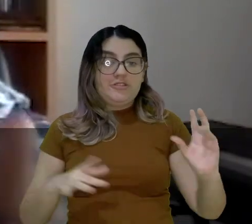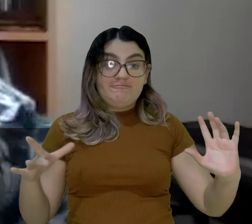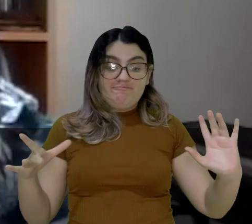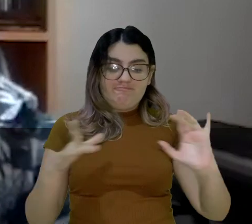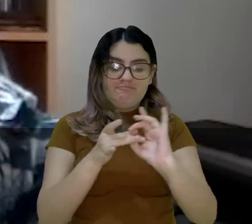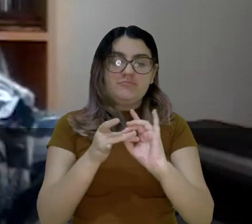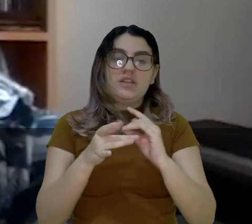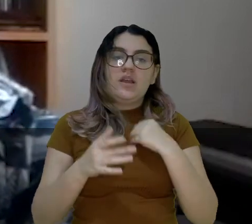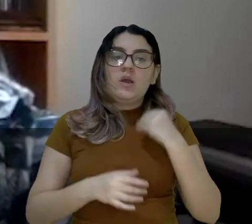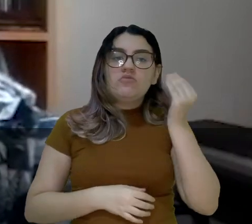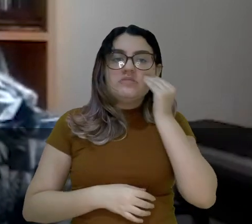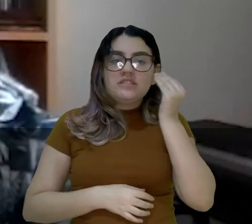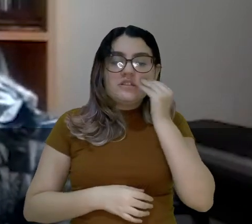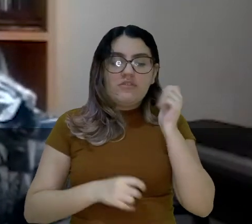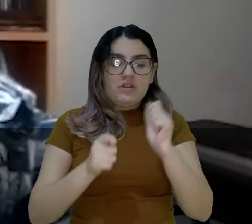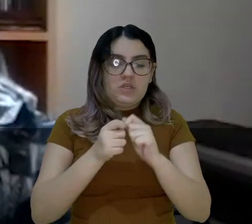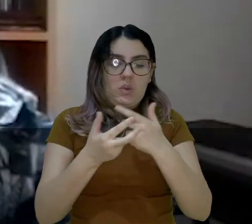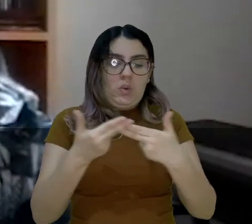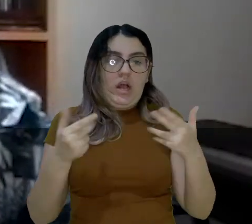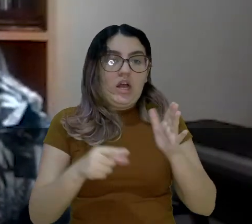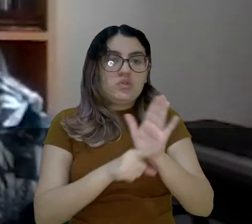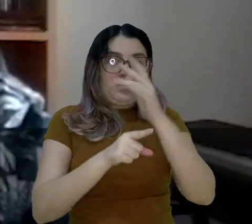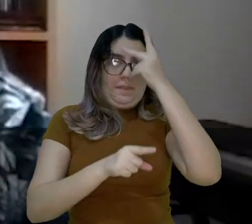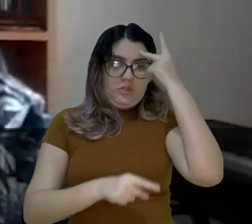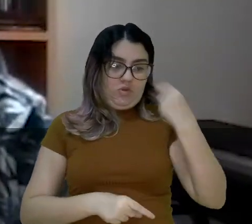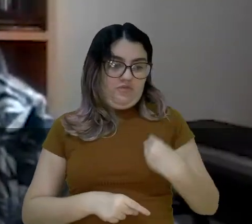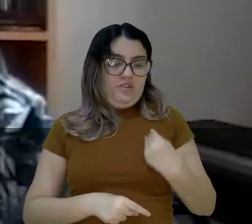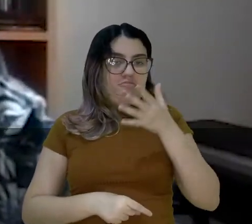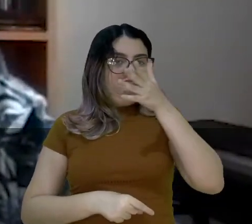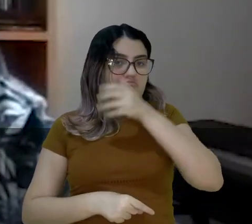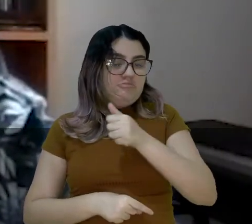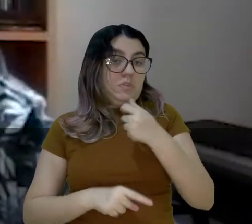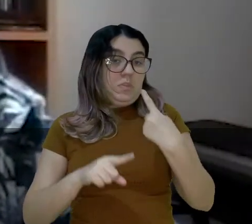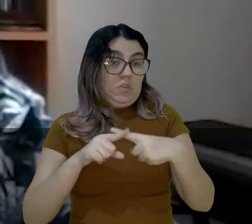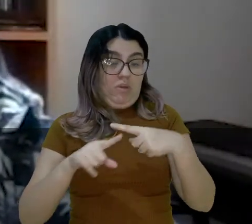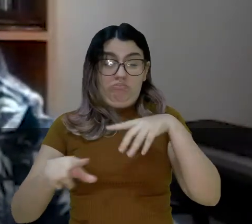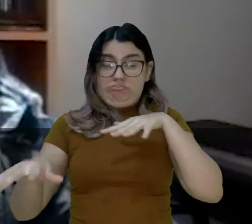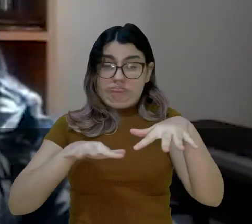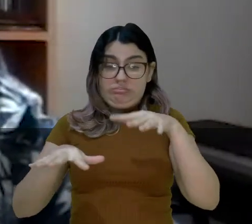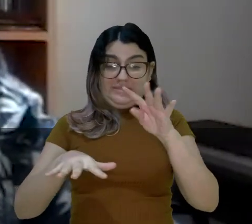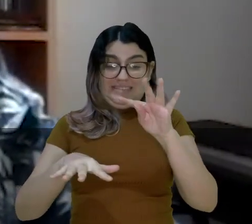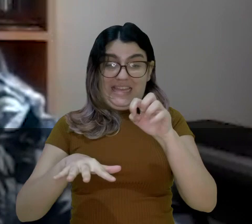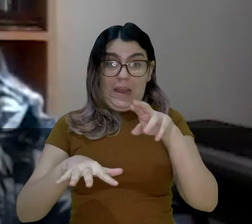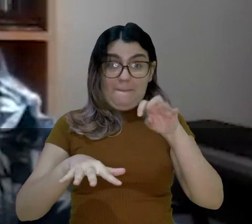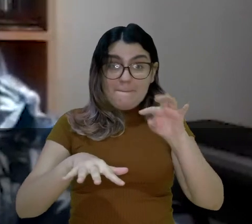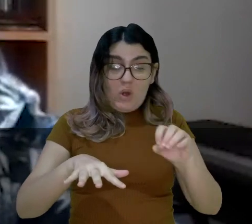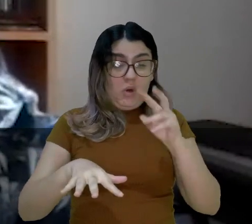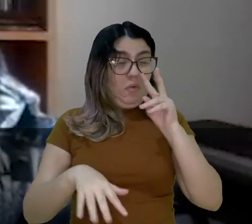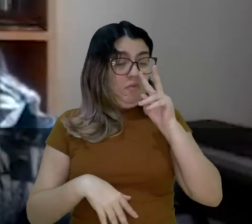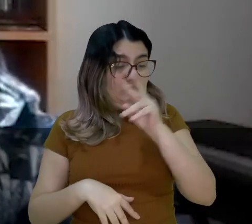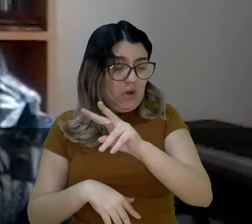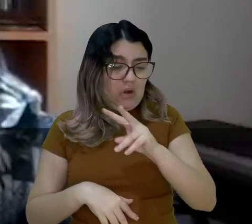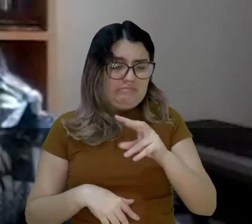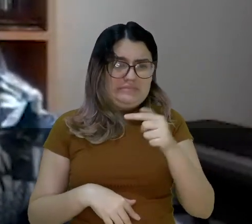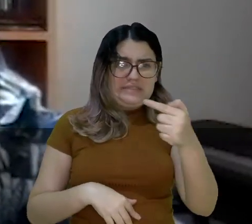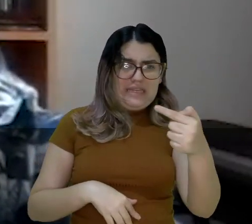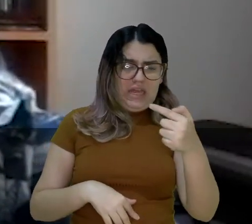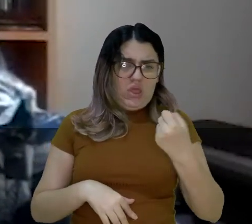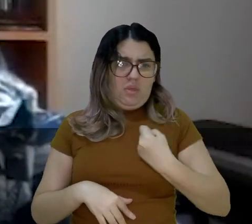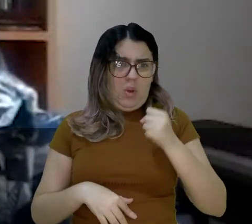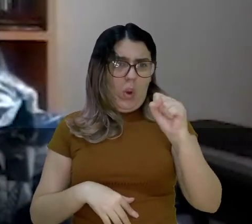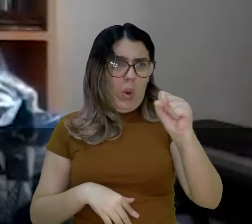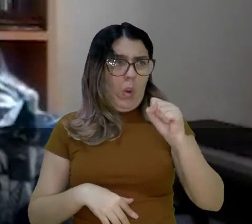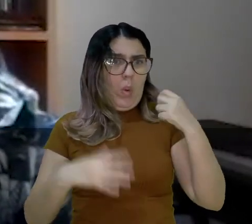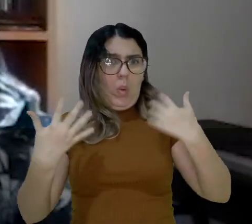tentar fazer algo que salva a vida das pessoas aqui. Porque os terremotos são muito fortes. Um terremoto de